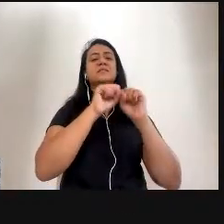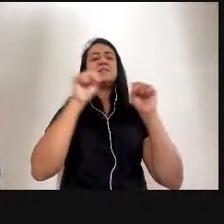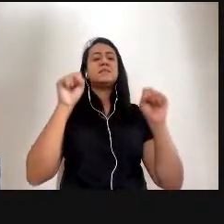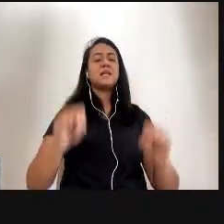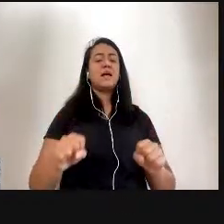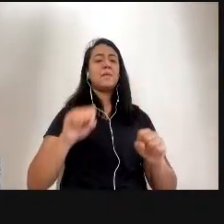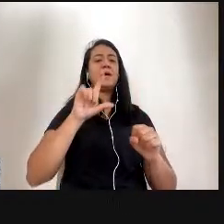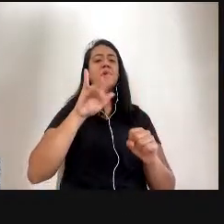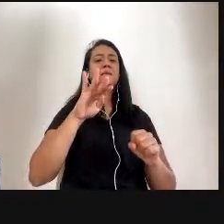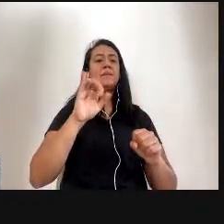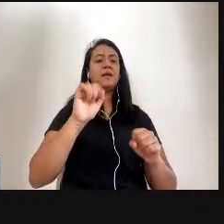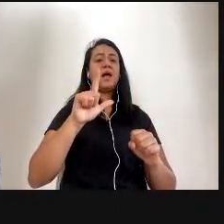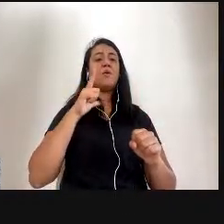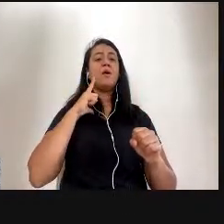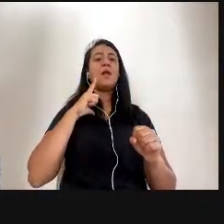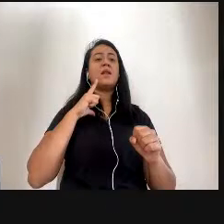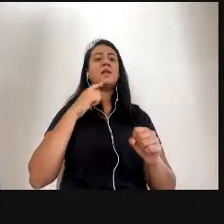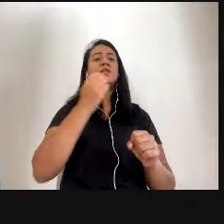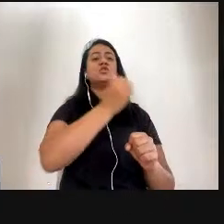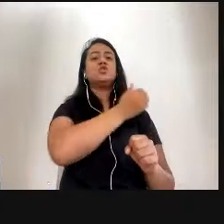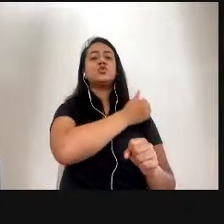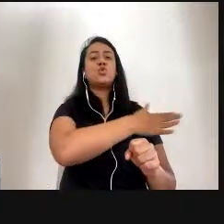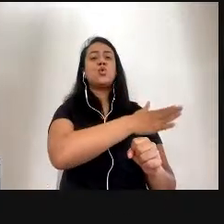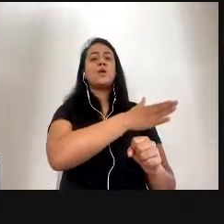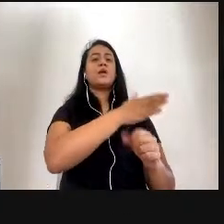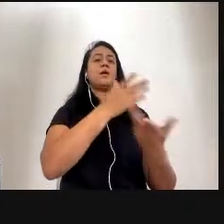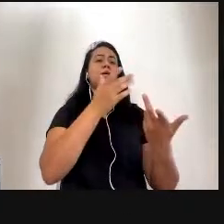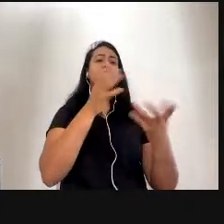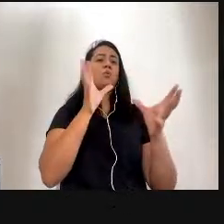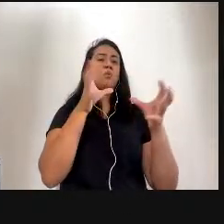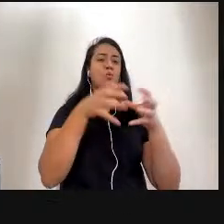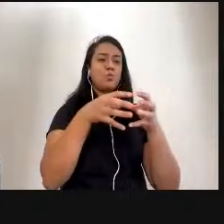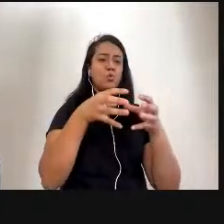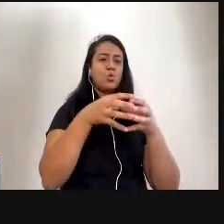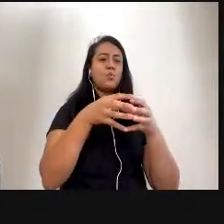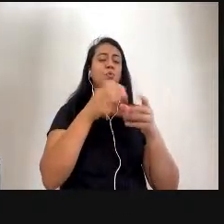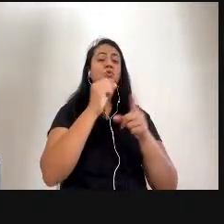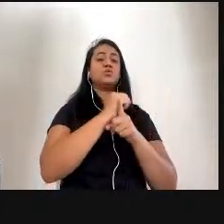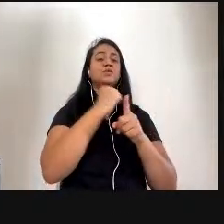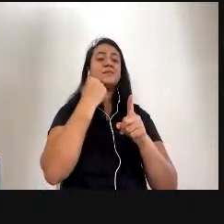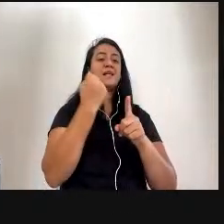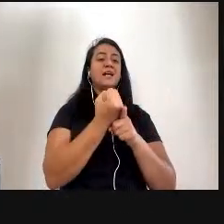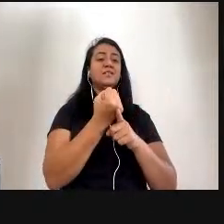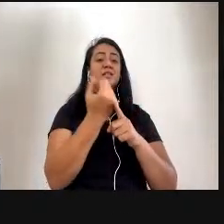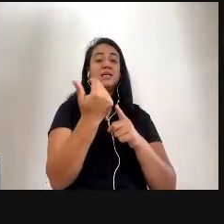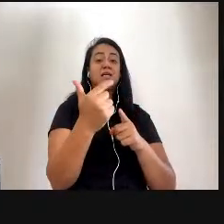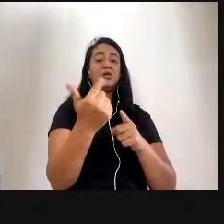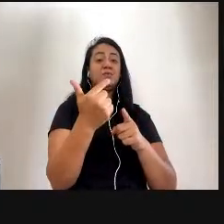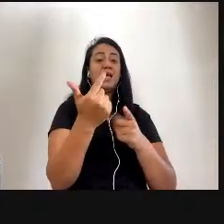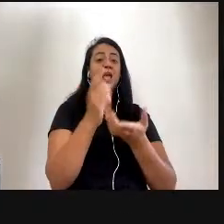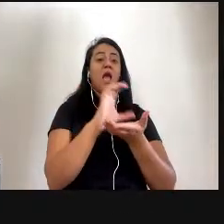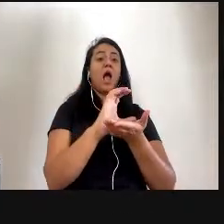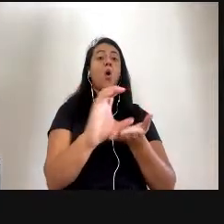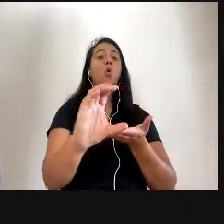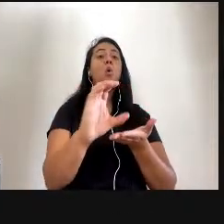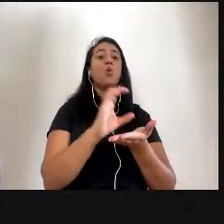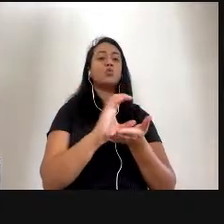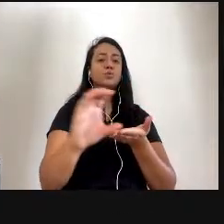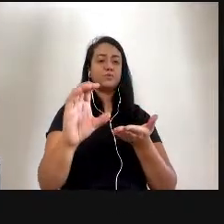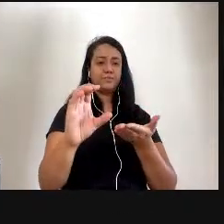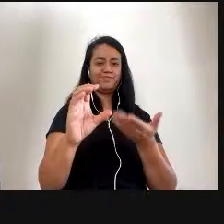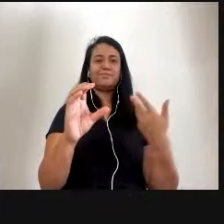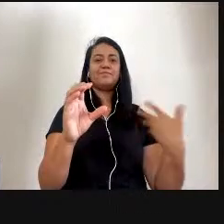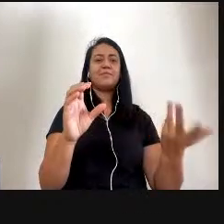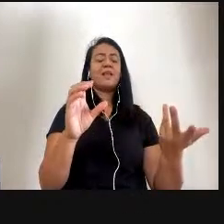camada da sociedade que não é capitalizada, vamos dizer assim. nesse sentido, mulheres